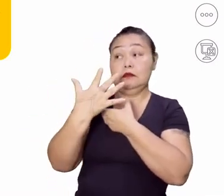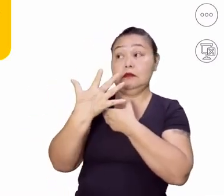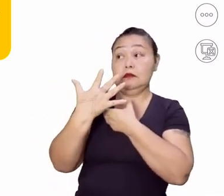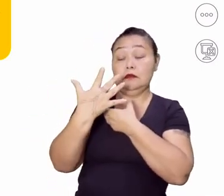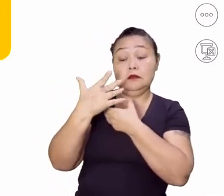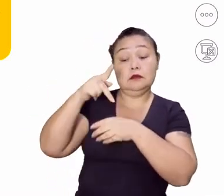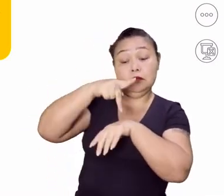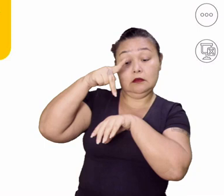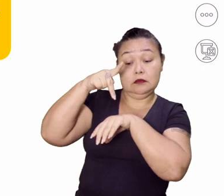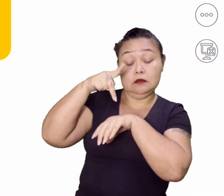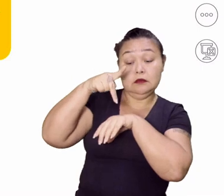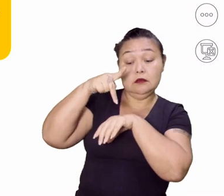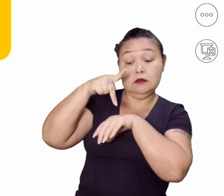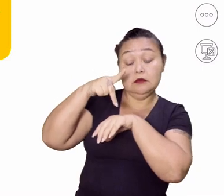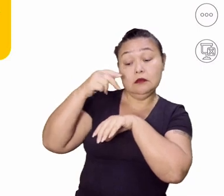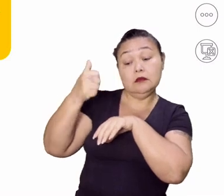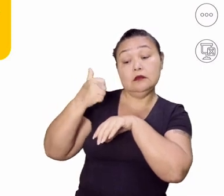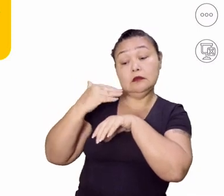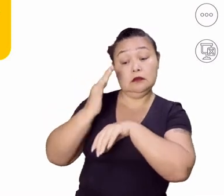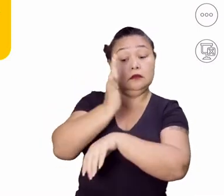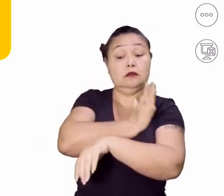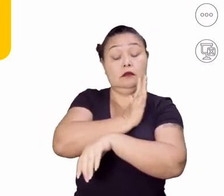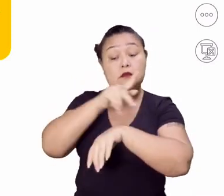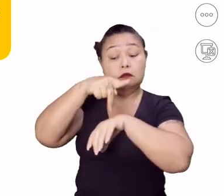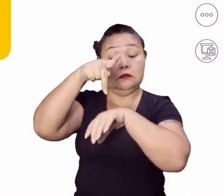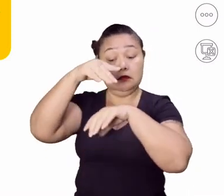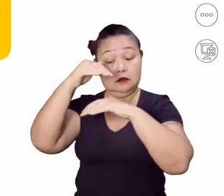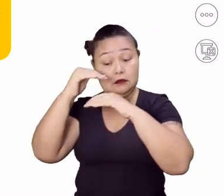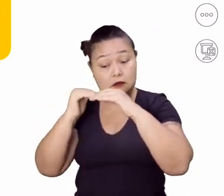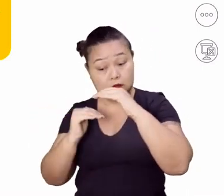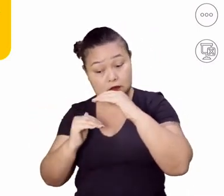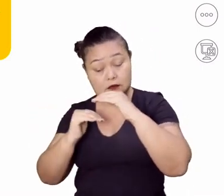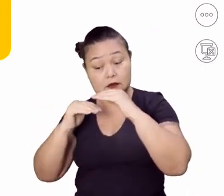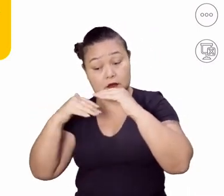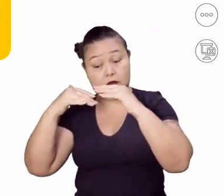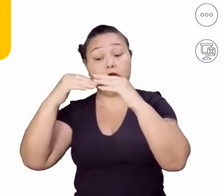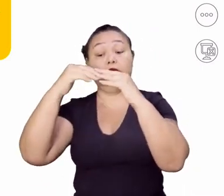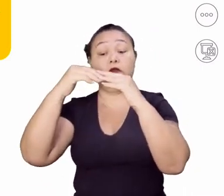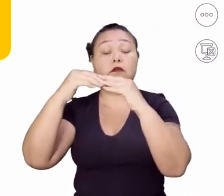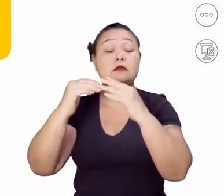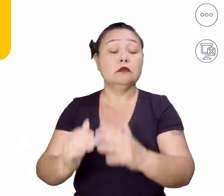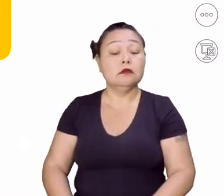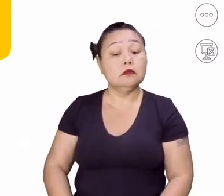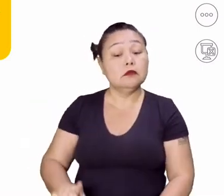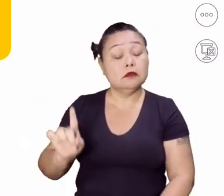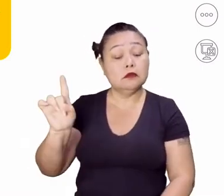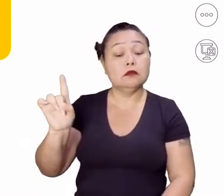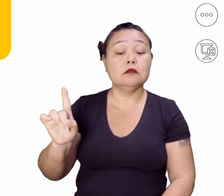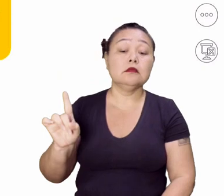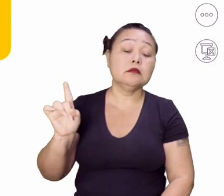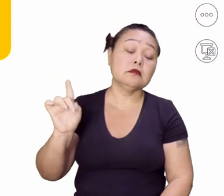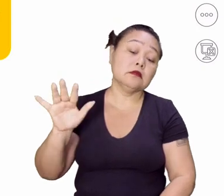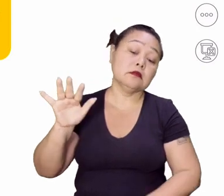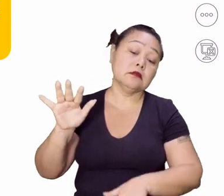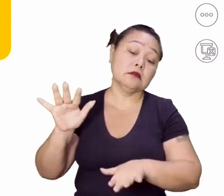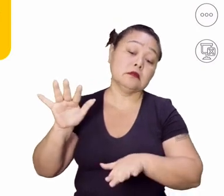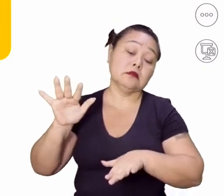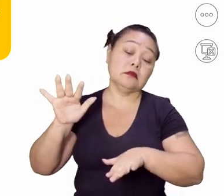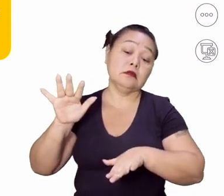país de primeiro mundo ou um país em desenvolvimento. Isso vai fazer parte.